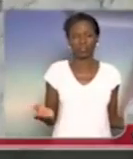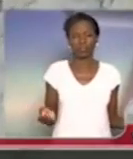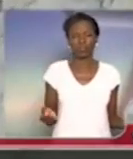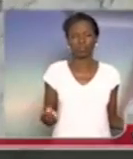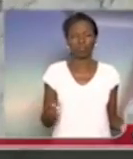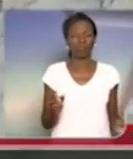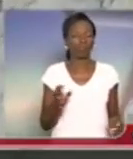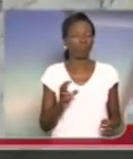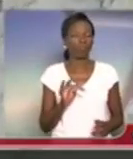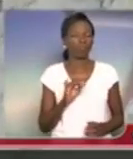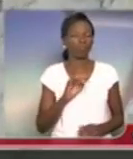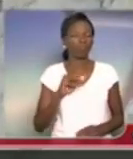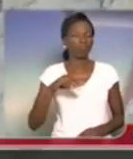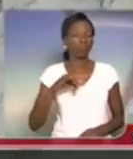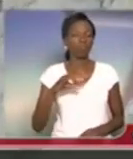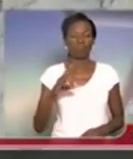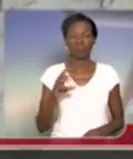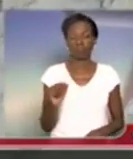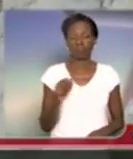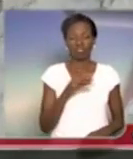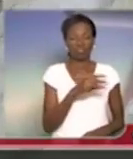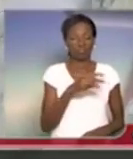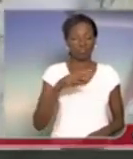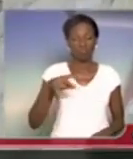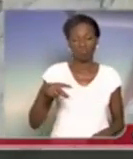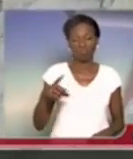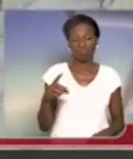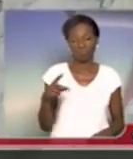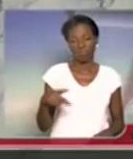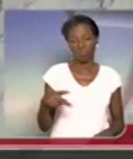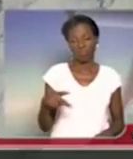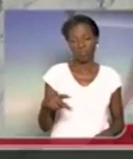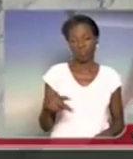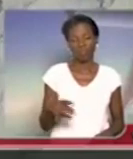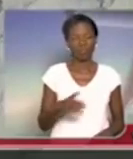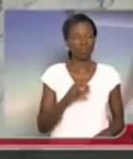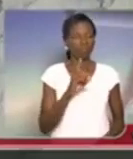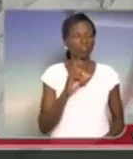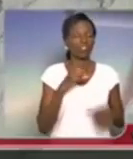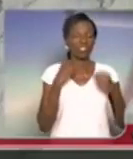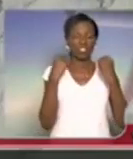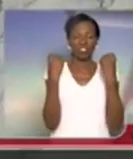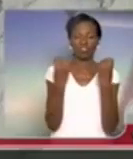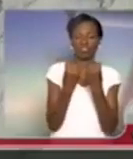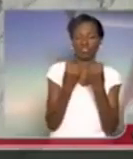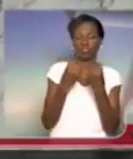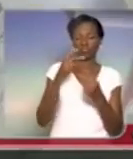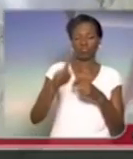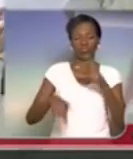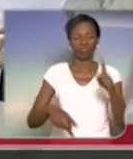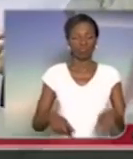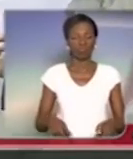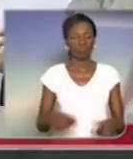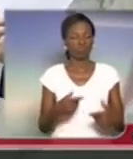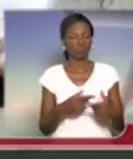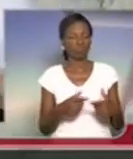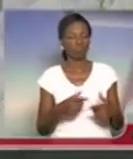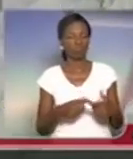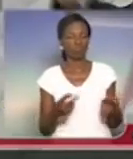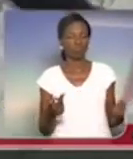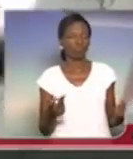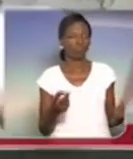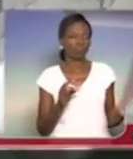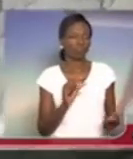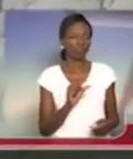posição muito tímida do Ministério Público, uma posição tímida da Defensoria Pública em relação a esse fato, e mesmo da